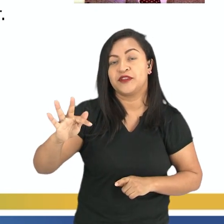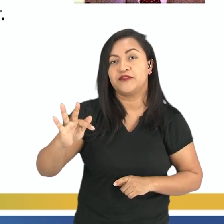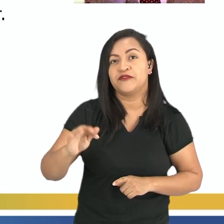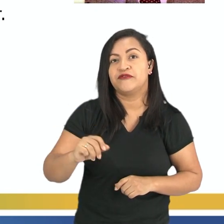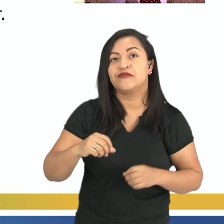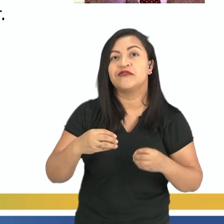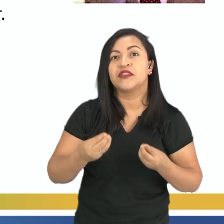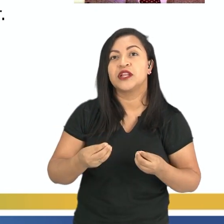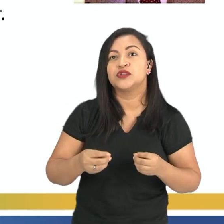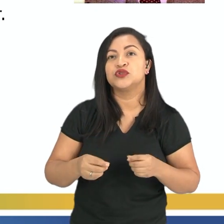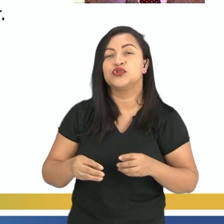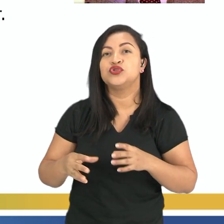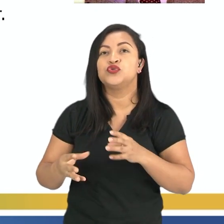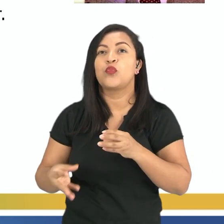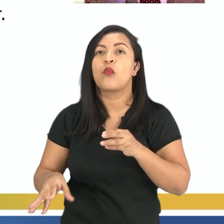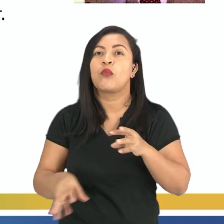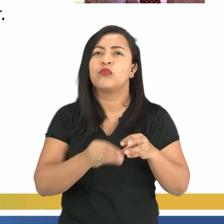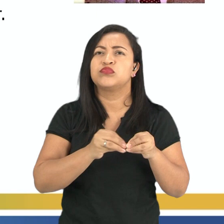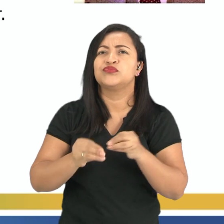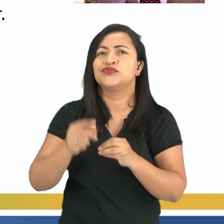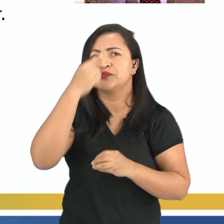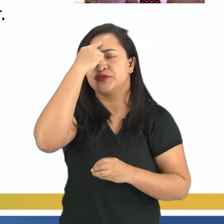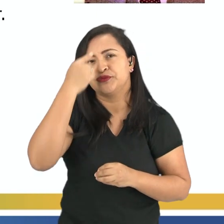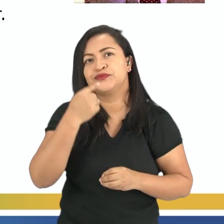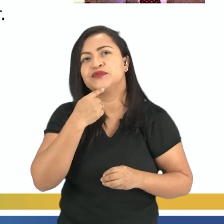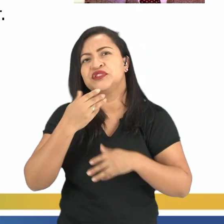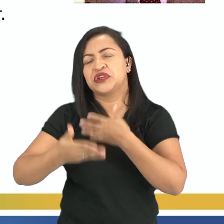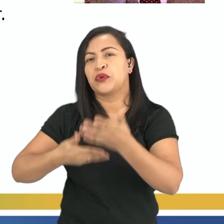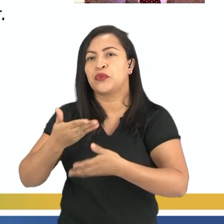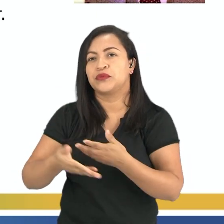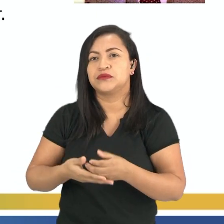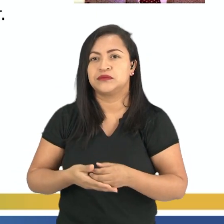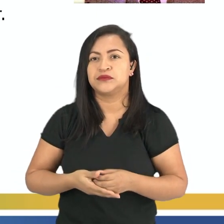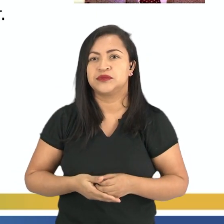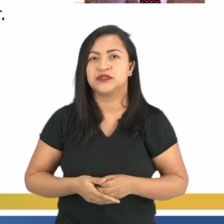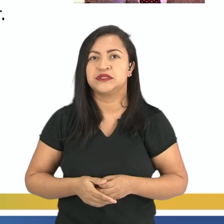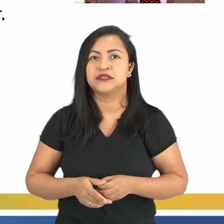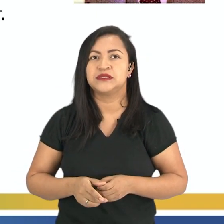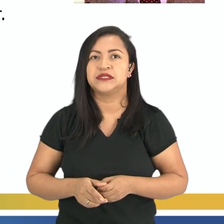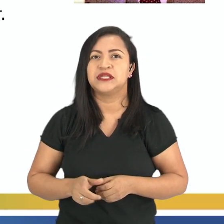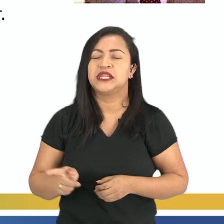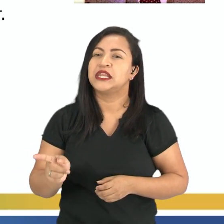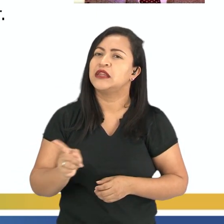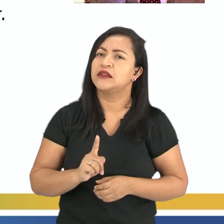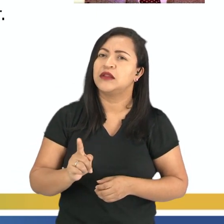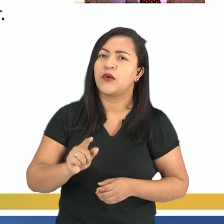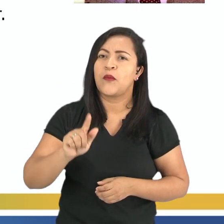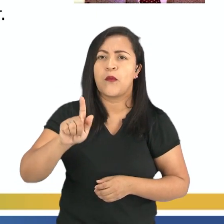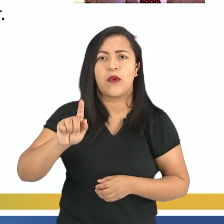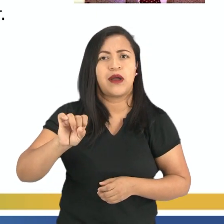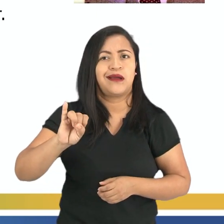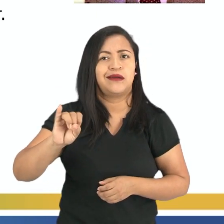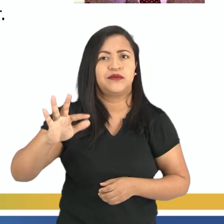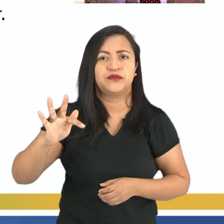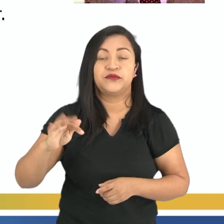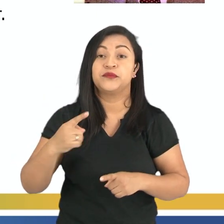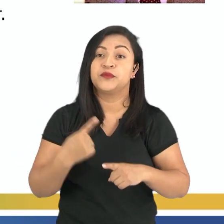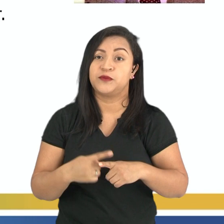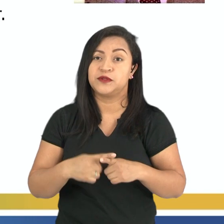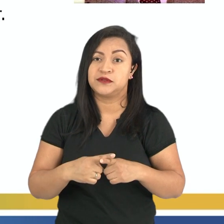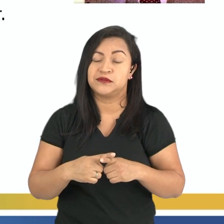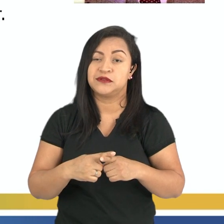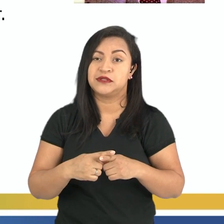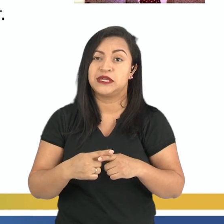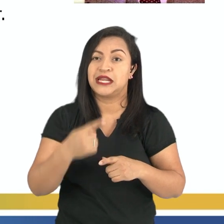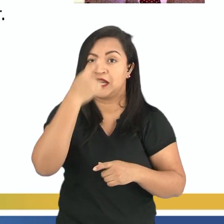montagem de imagens que se sucedem automaticamente. Não podemos considerar diff, porque o diff ele traz uma